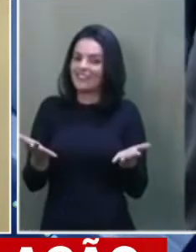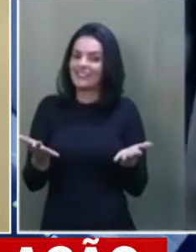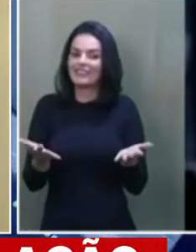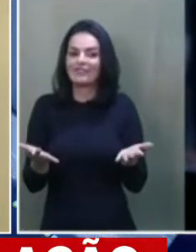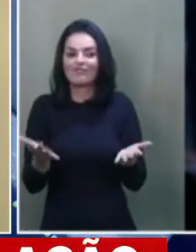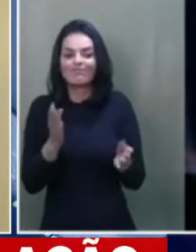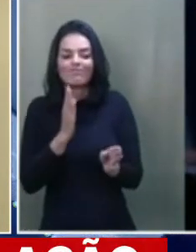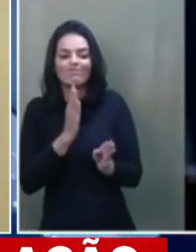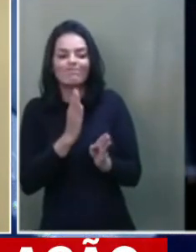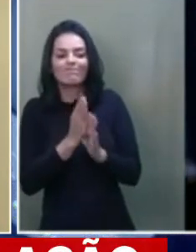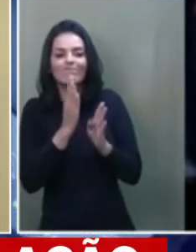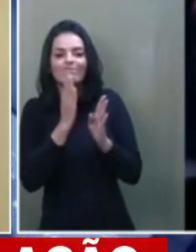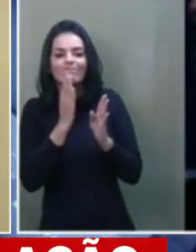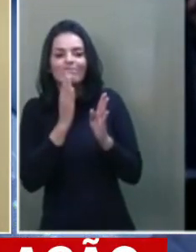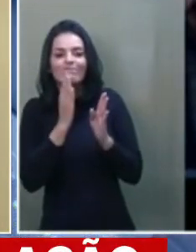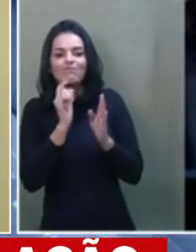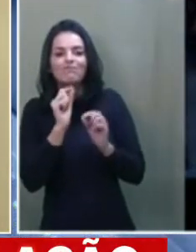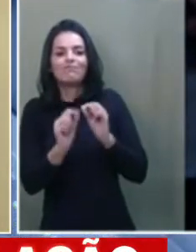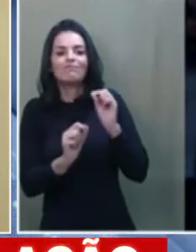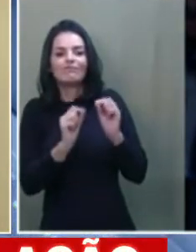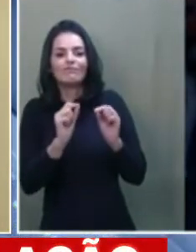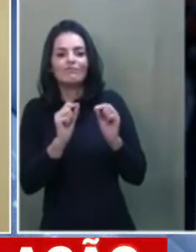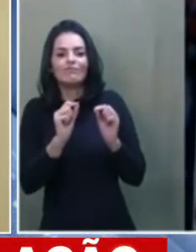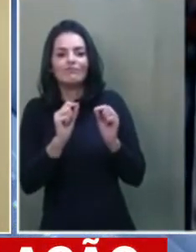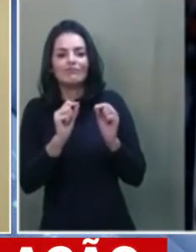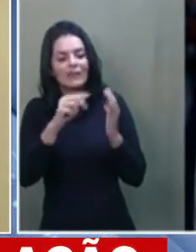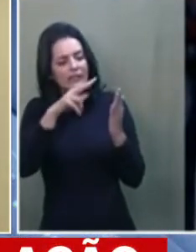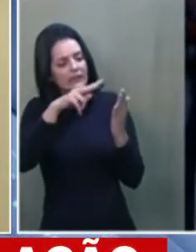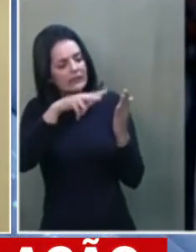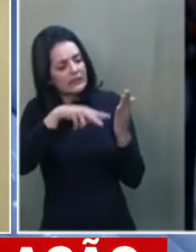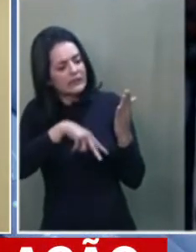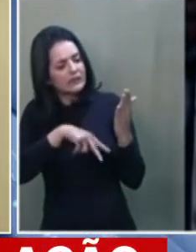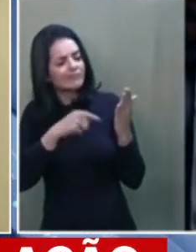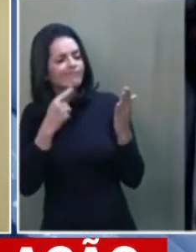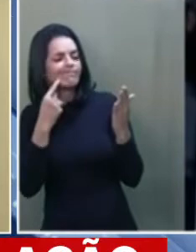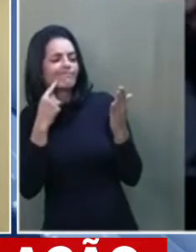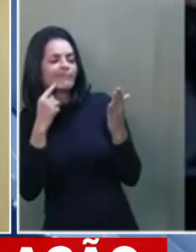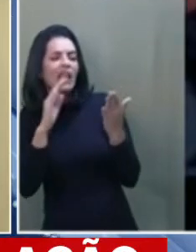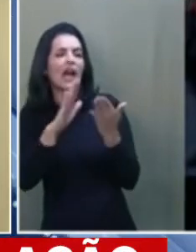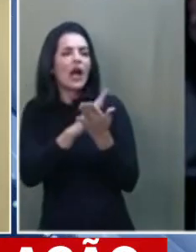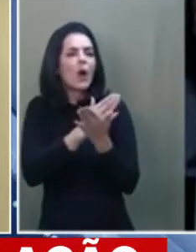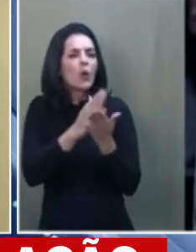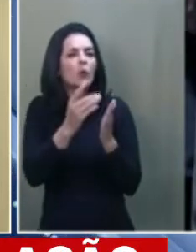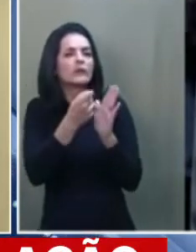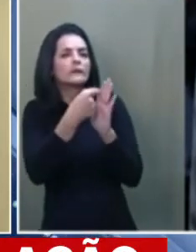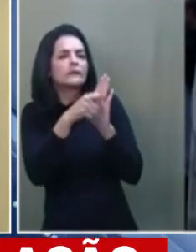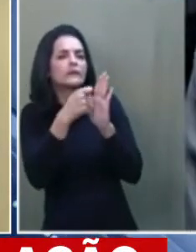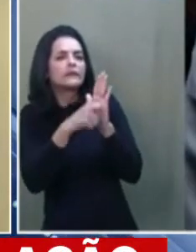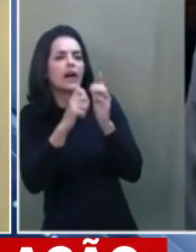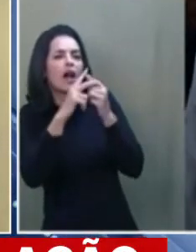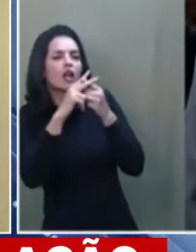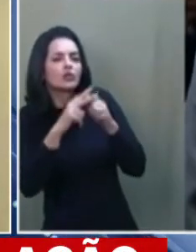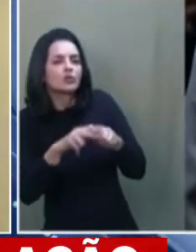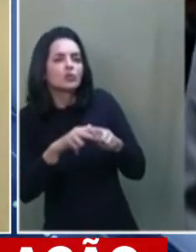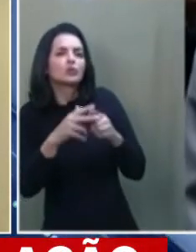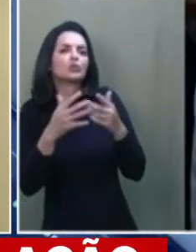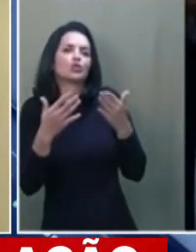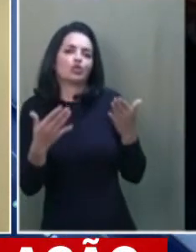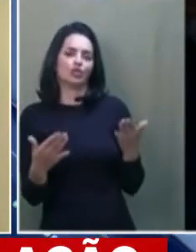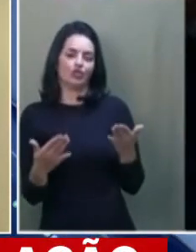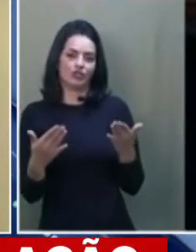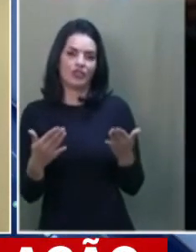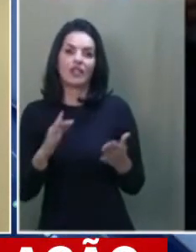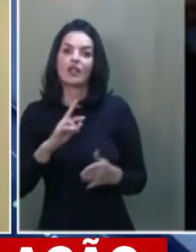excepcionalidade diante da constatação de que nós estamos num momento